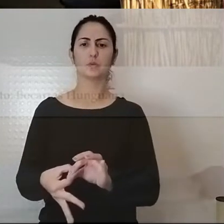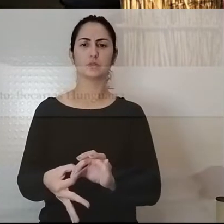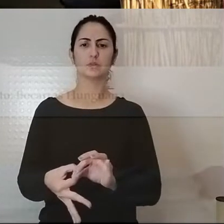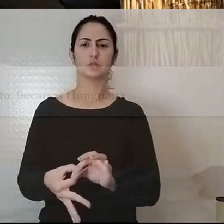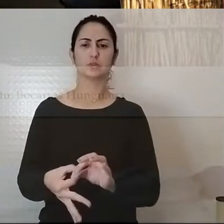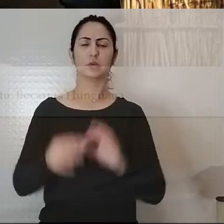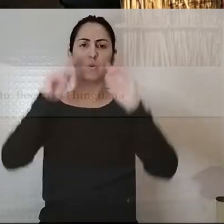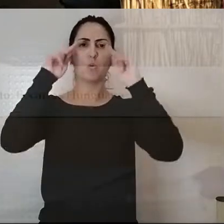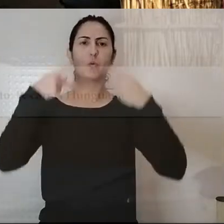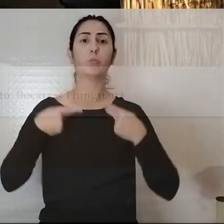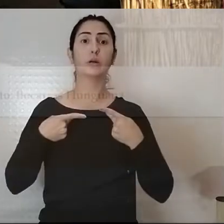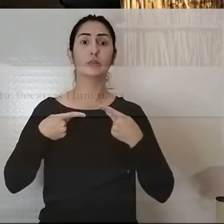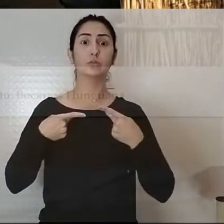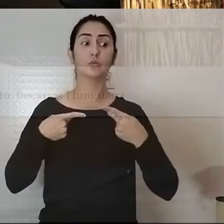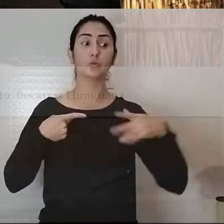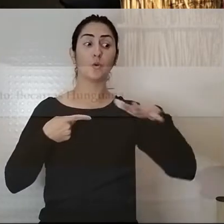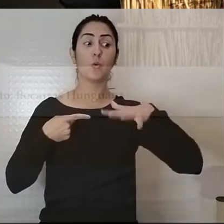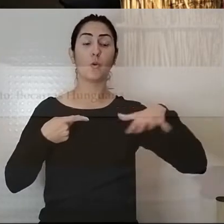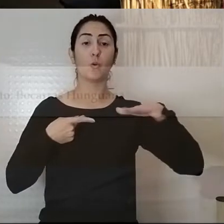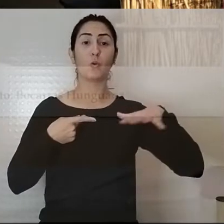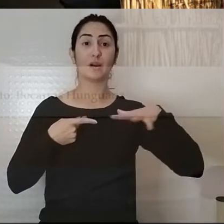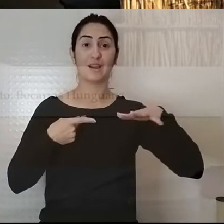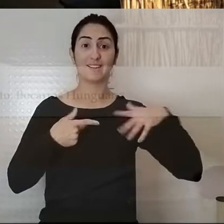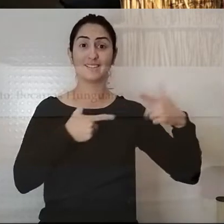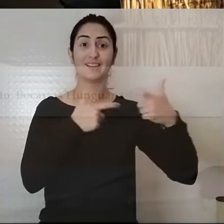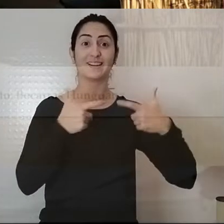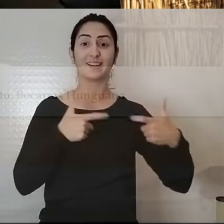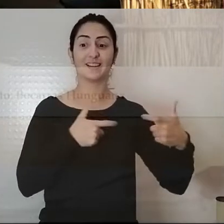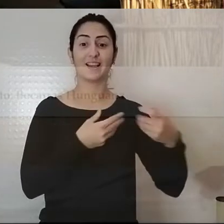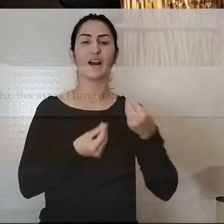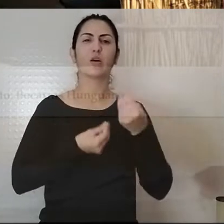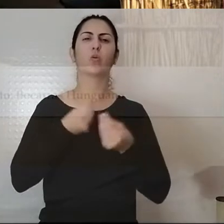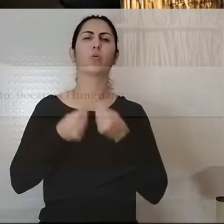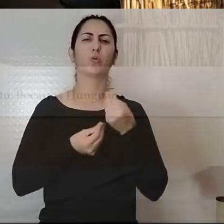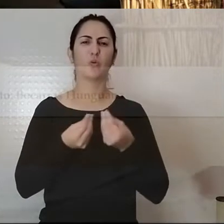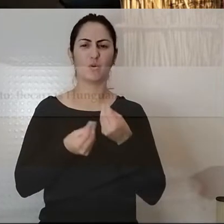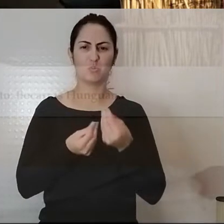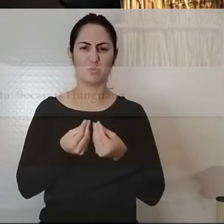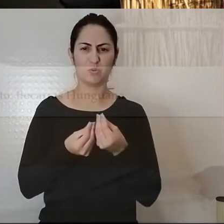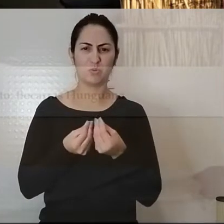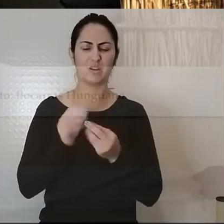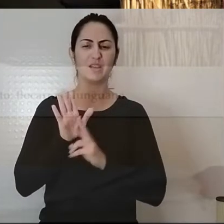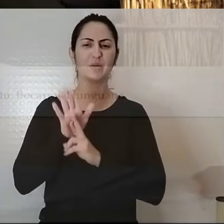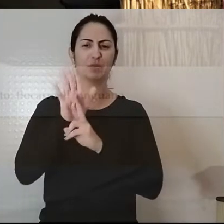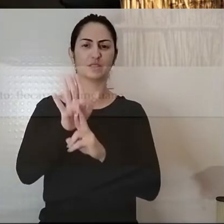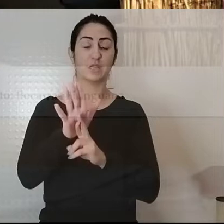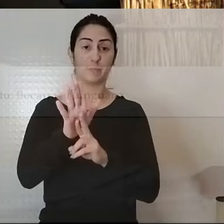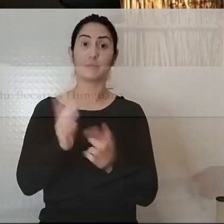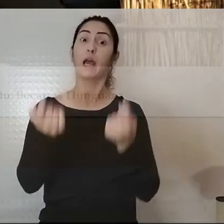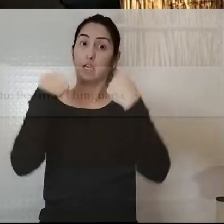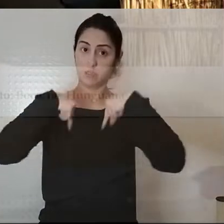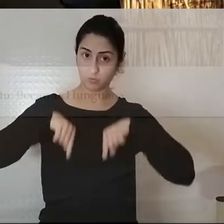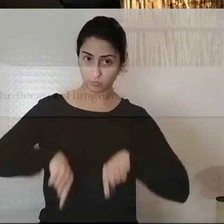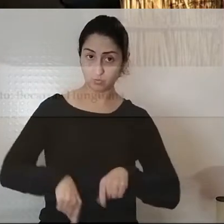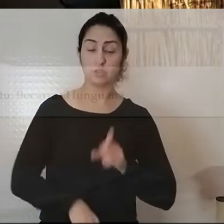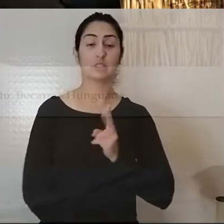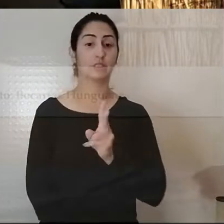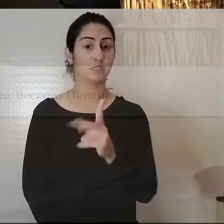contextos de terror? Como representar, do ponto de vista da antropologia, nós temos sempre esta